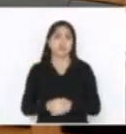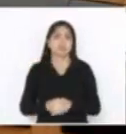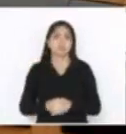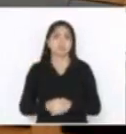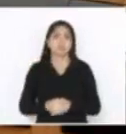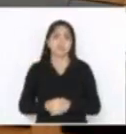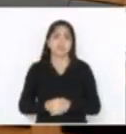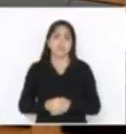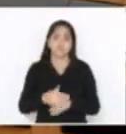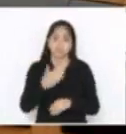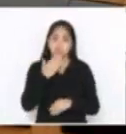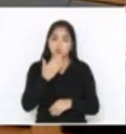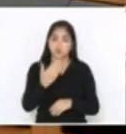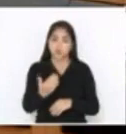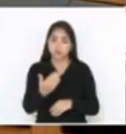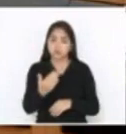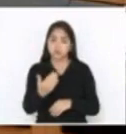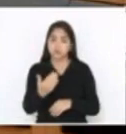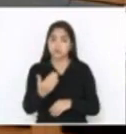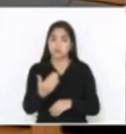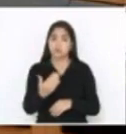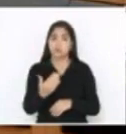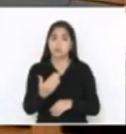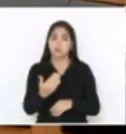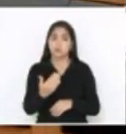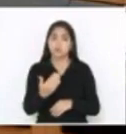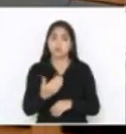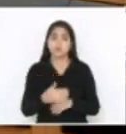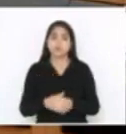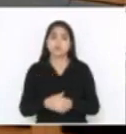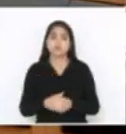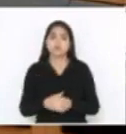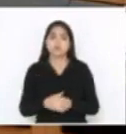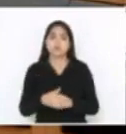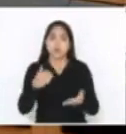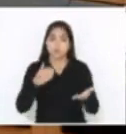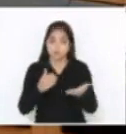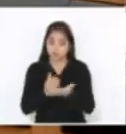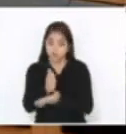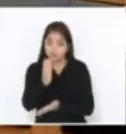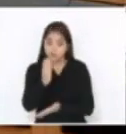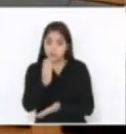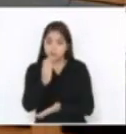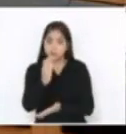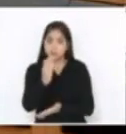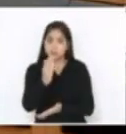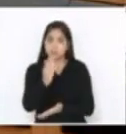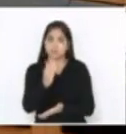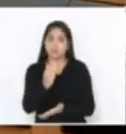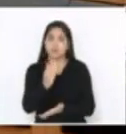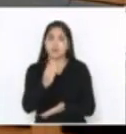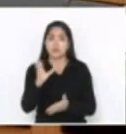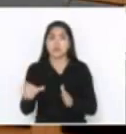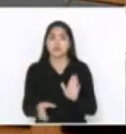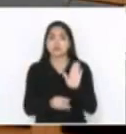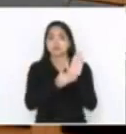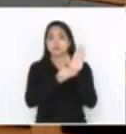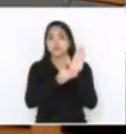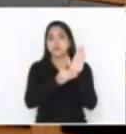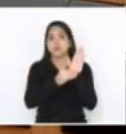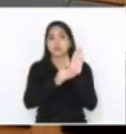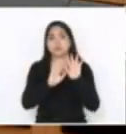encaminhamento, senhores deputados, é no sentido da aprovação desta emenda que foi